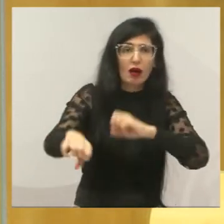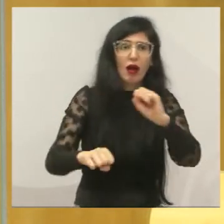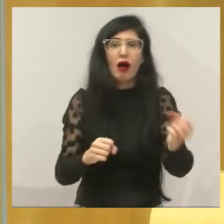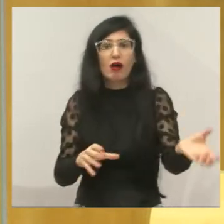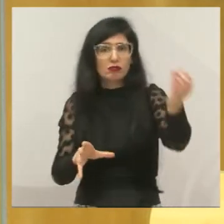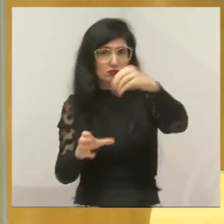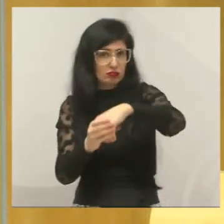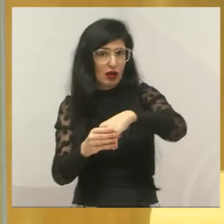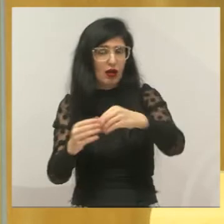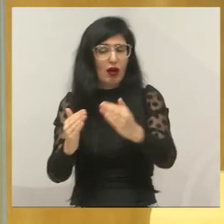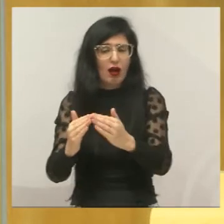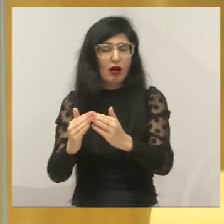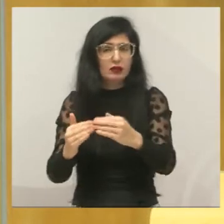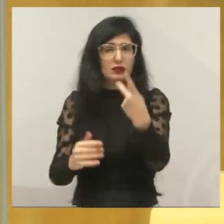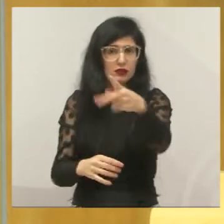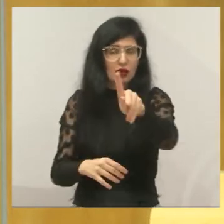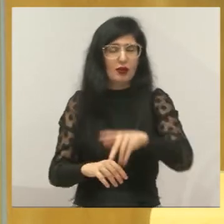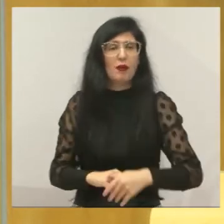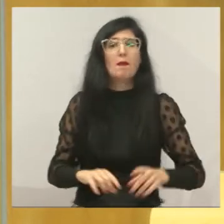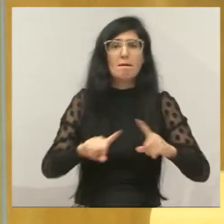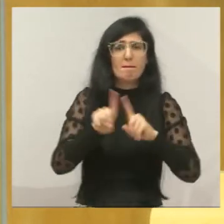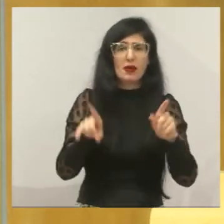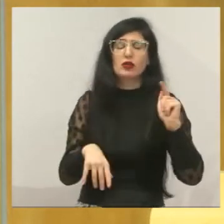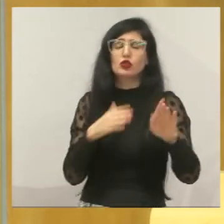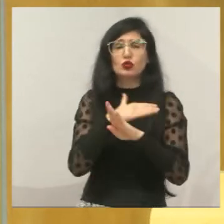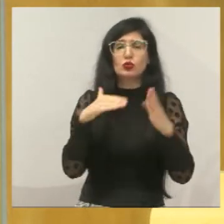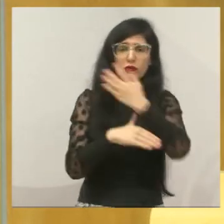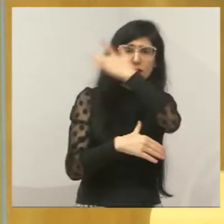mas todos nós temos que fazer a nossa parte.